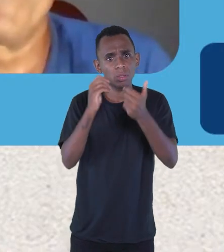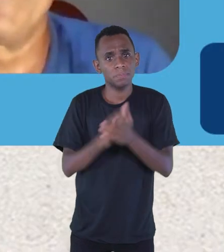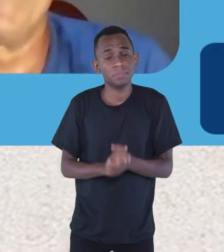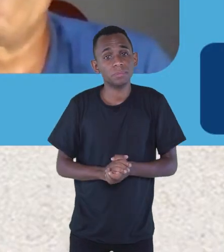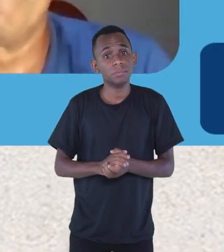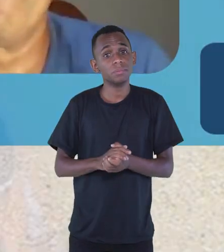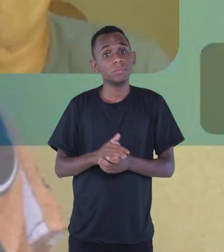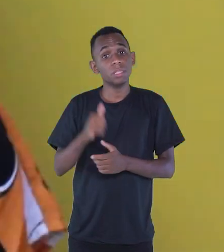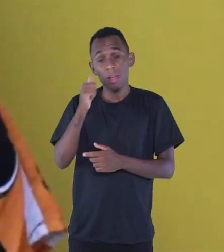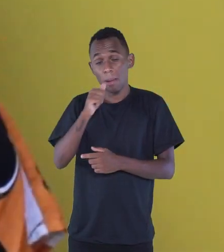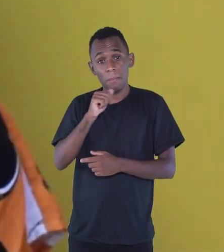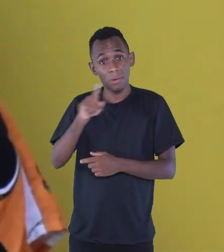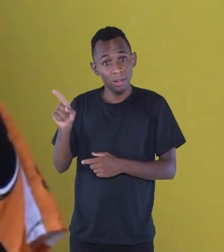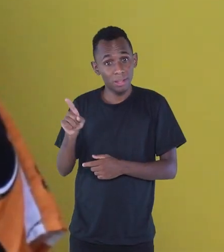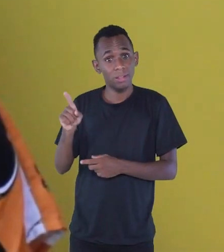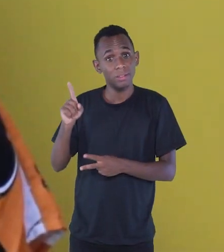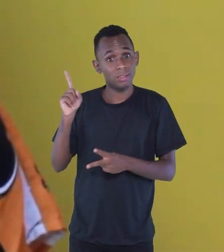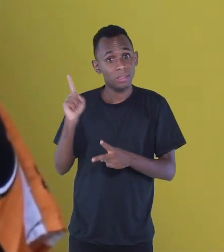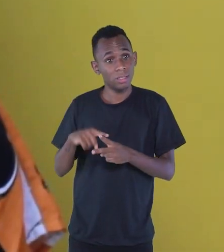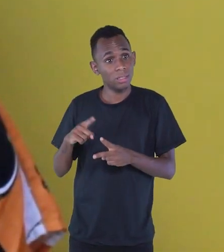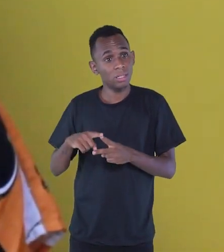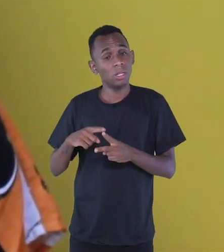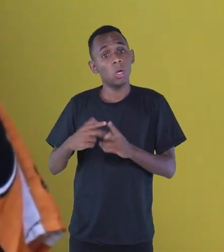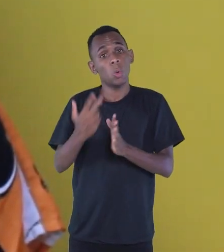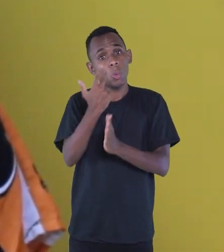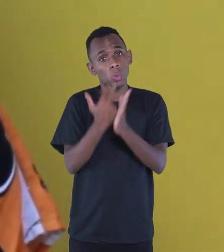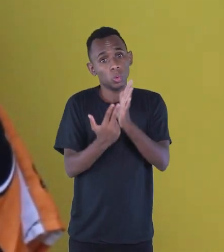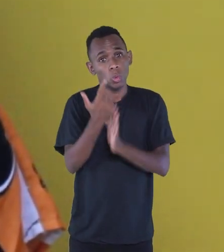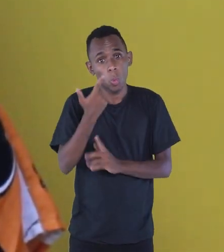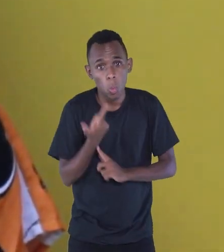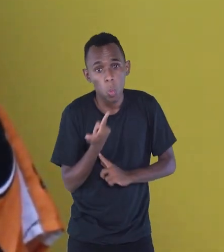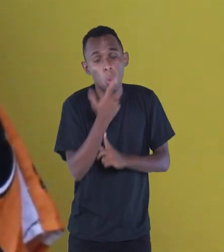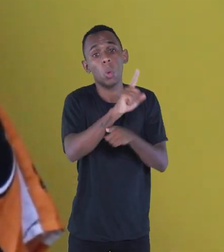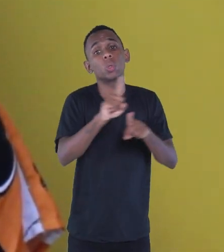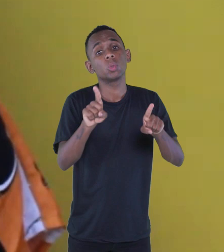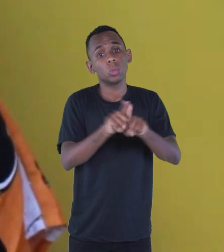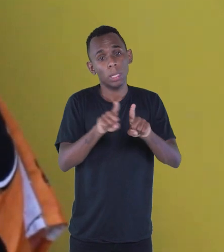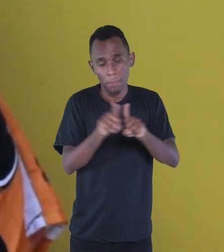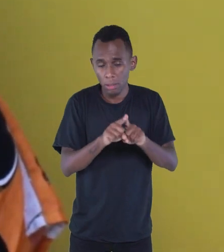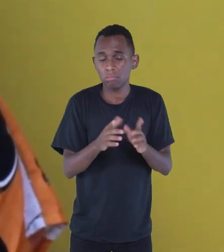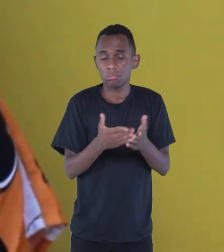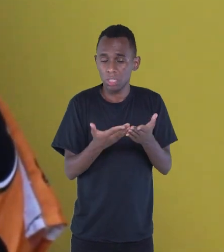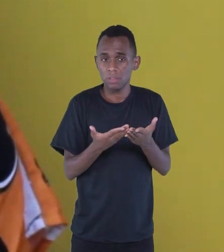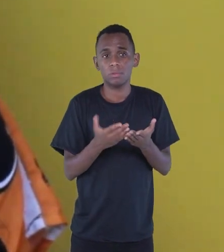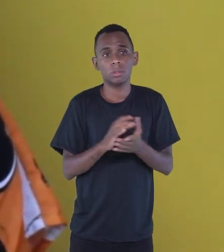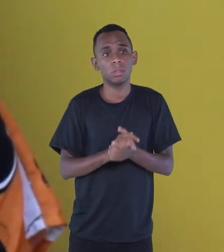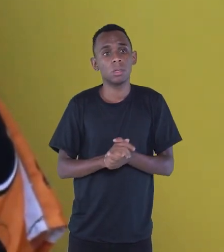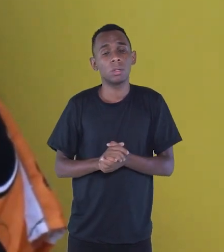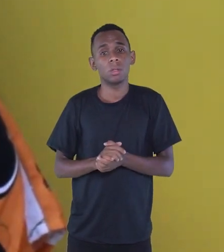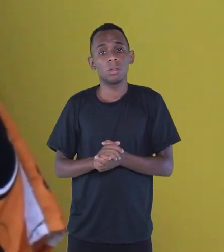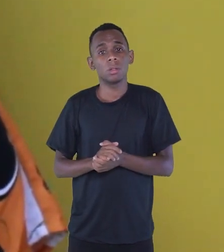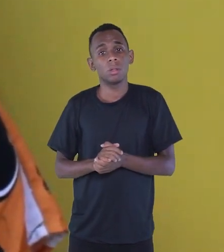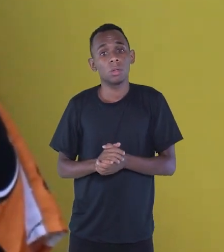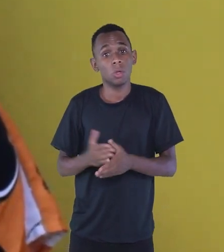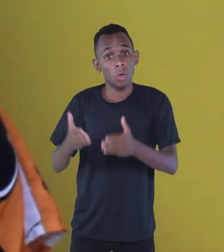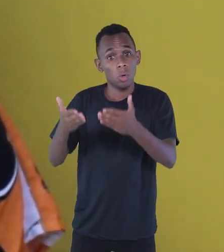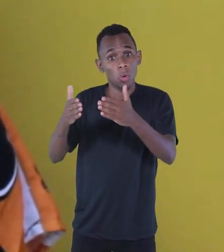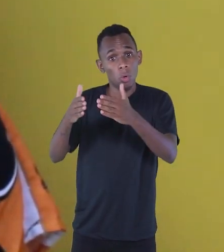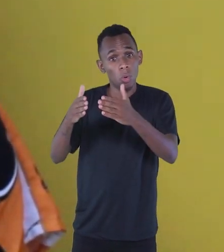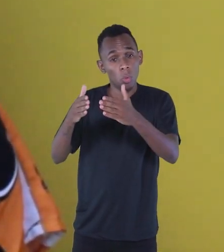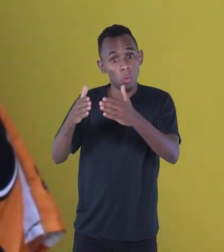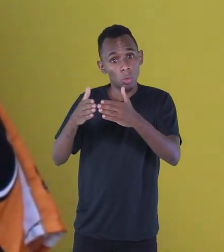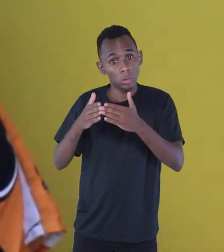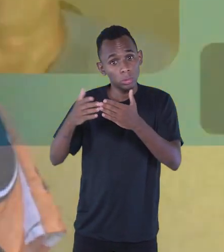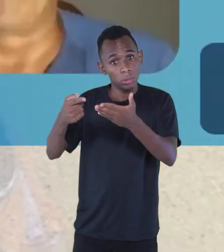Denise ilustrou também o cordel patrimonial, a capa por dentro também, né? Eu convidei o Elton e vou convidar.